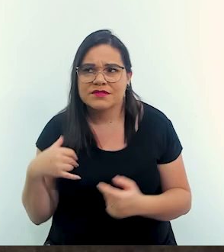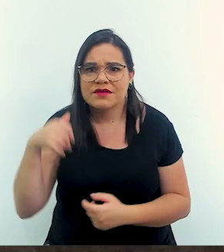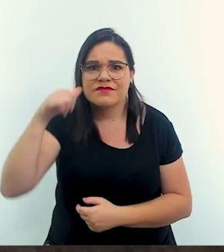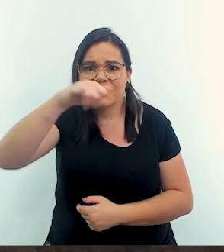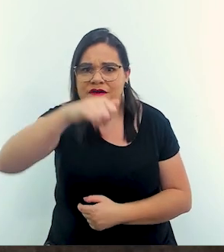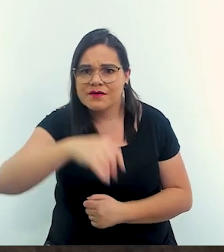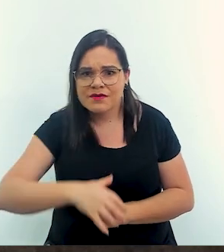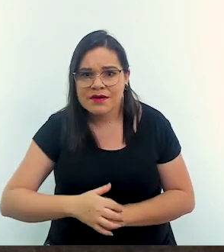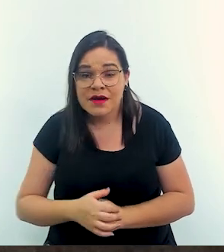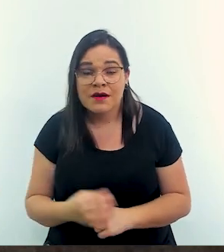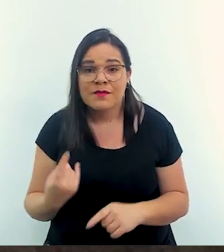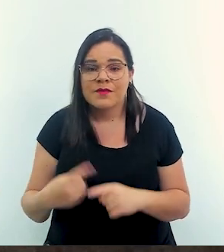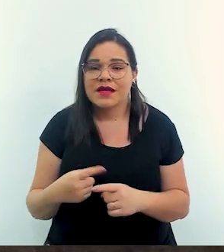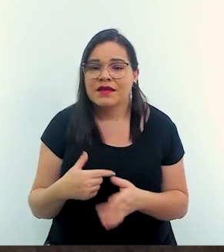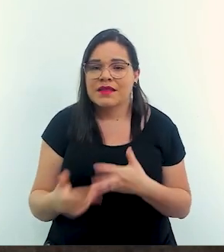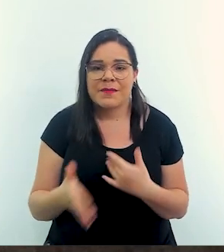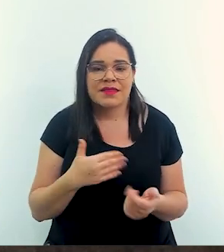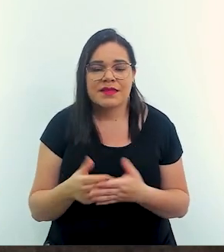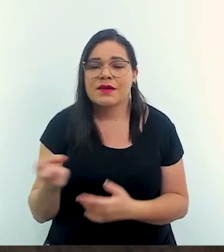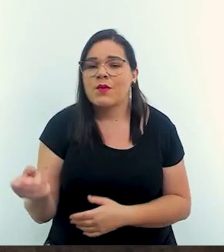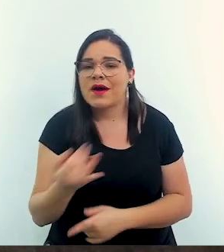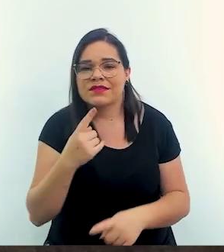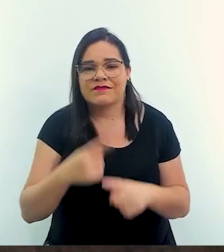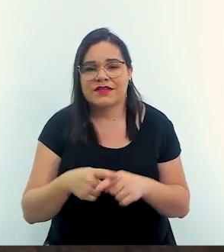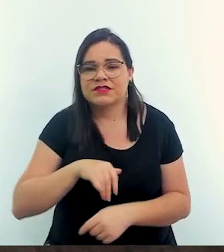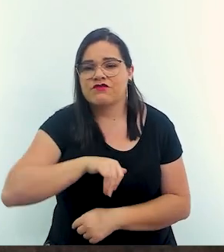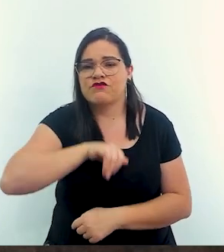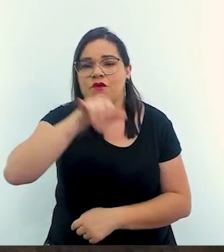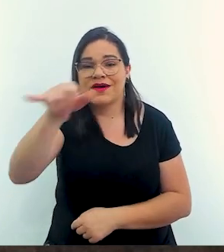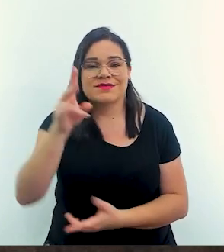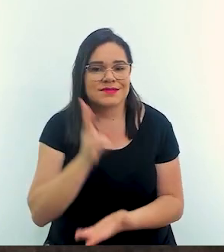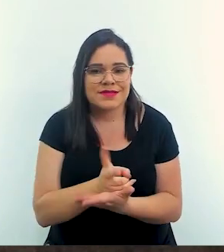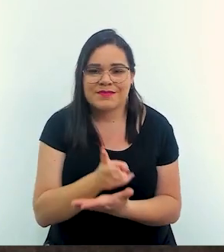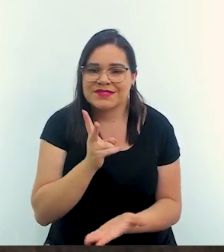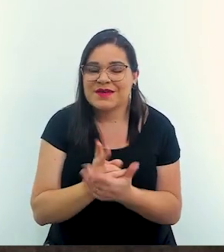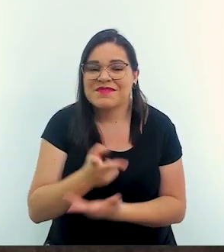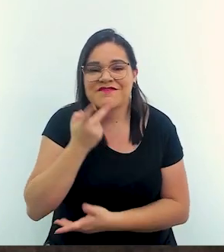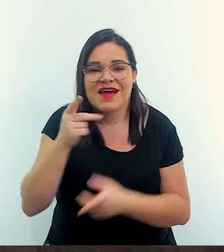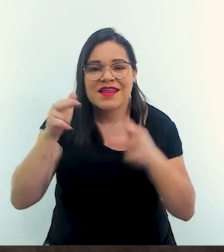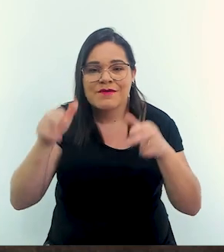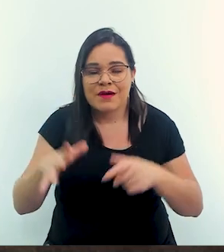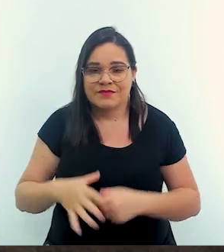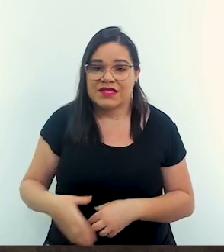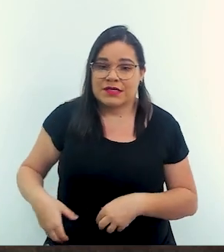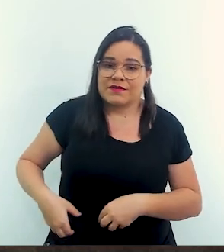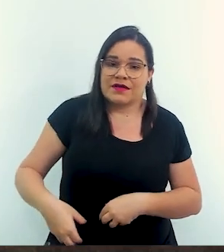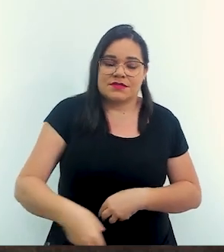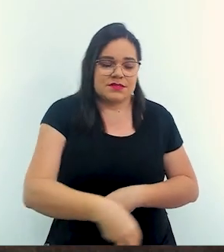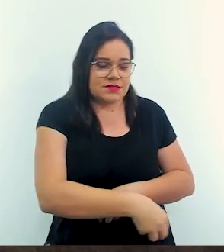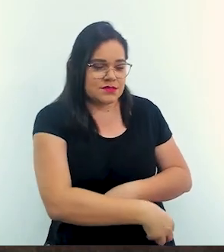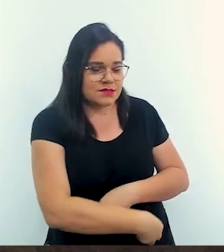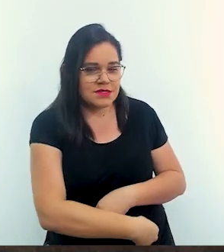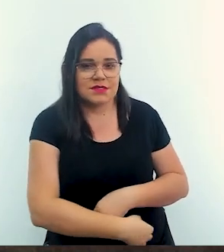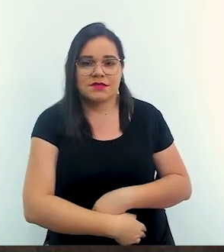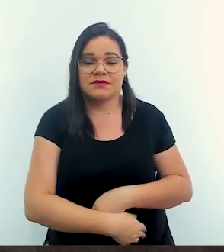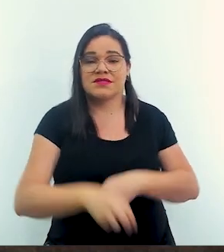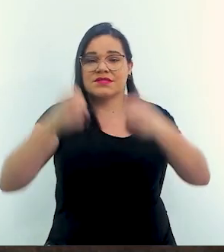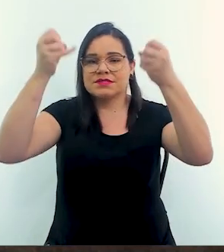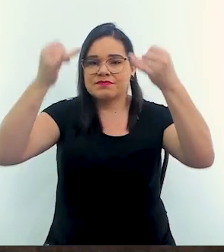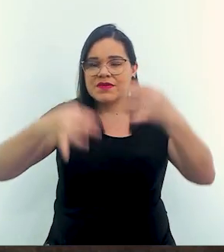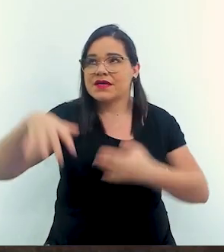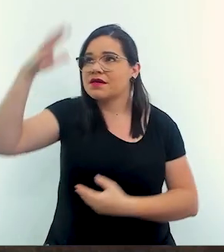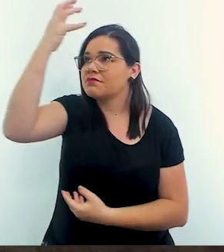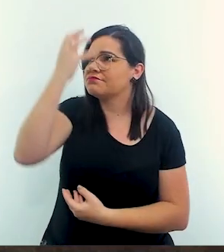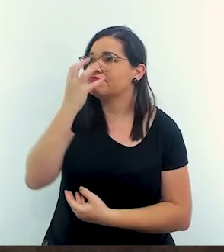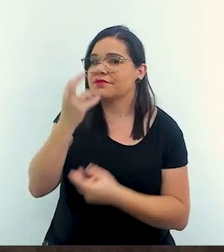aeronáutico independente de quantas vezes você voou todas as vezes eles vão falar para você colocar o cinto vai fazer o chefe a